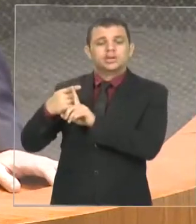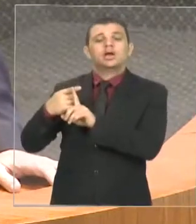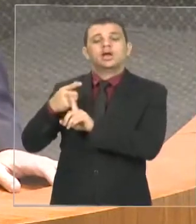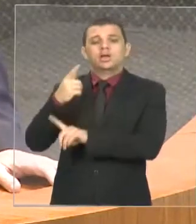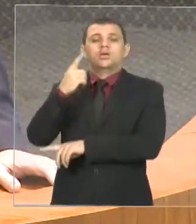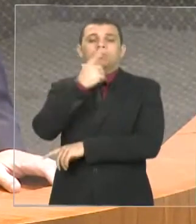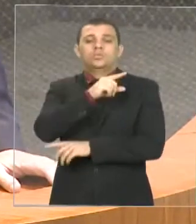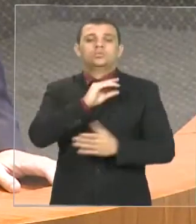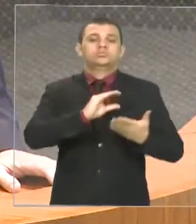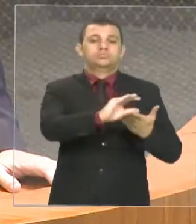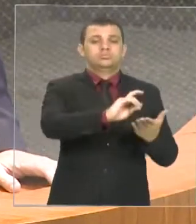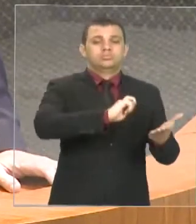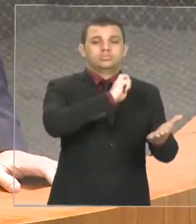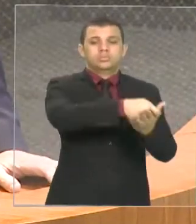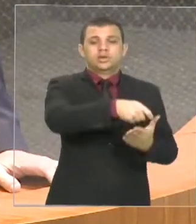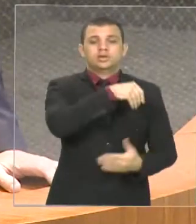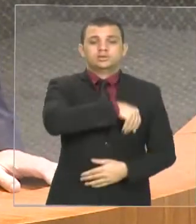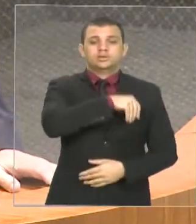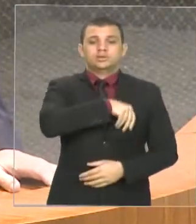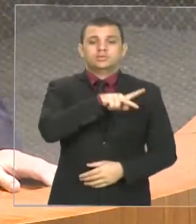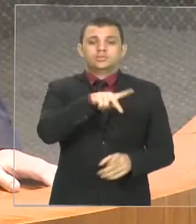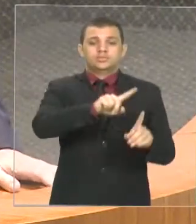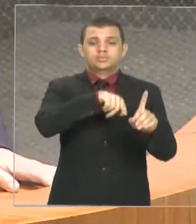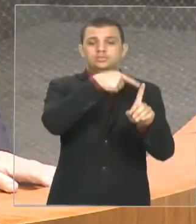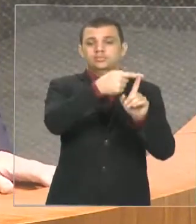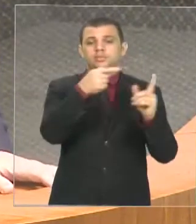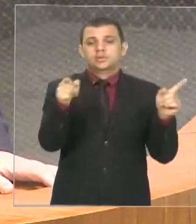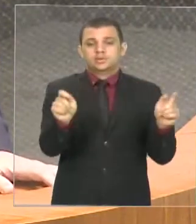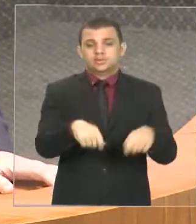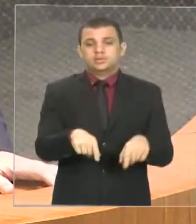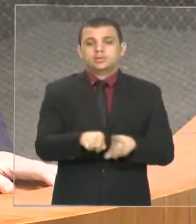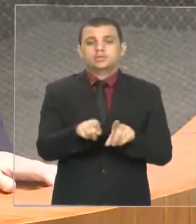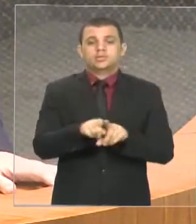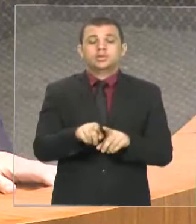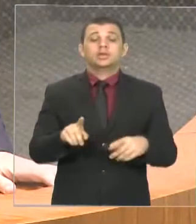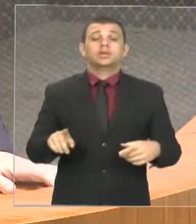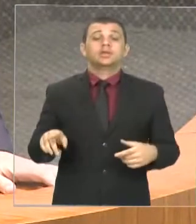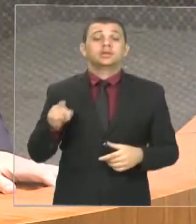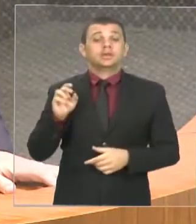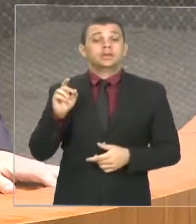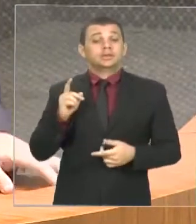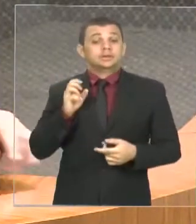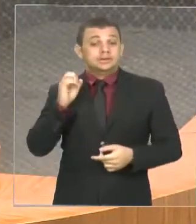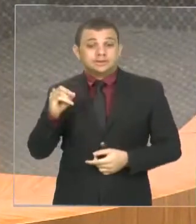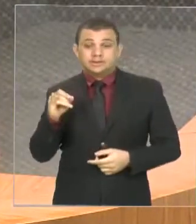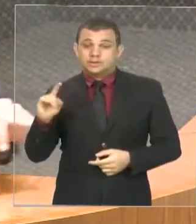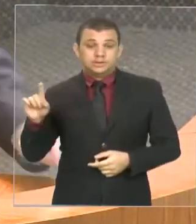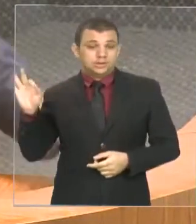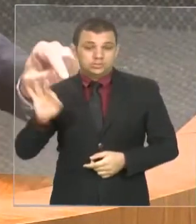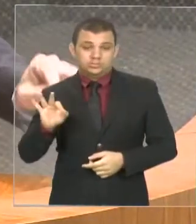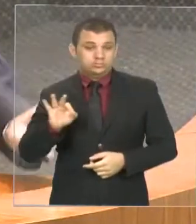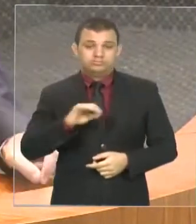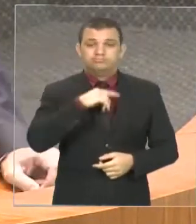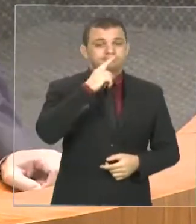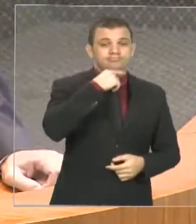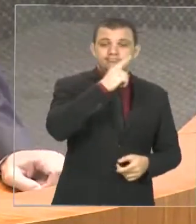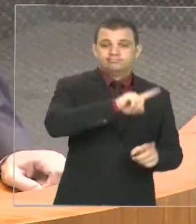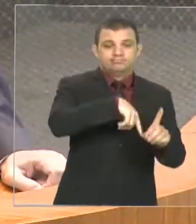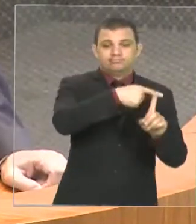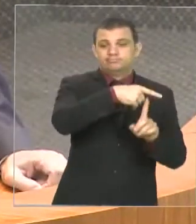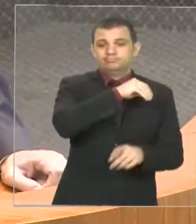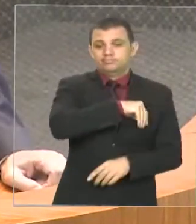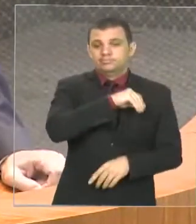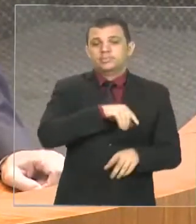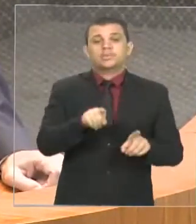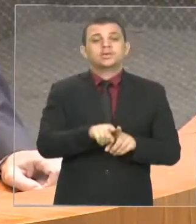ICMS, não seria possível a gente conceder o aumento aos professores. Também não seria possível, deputado Bira, que a gente contratasse mais quase 1.500